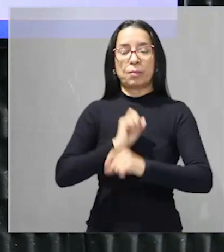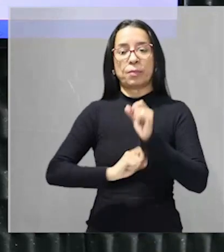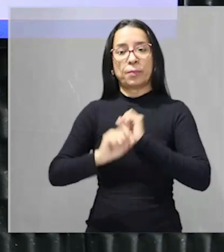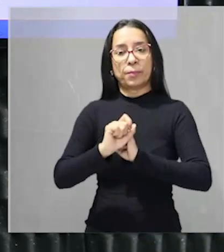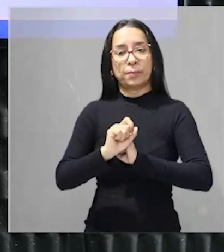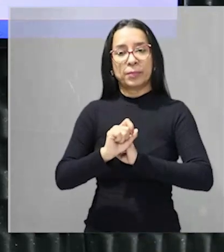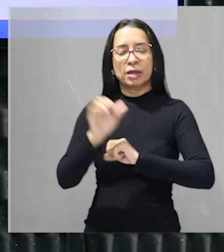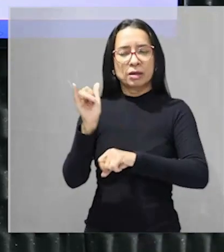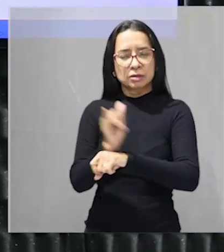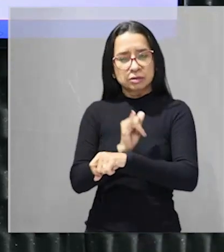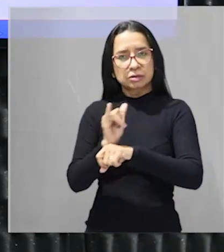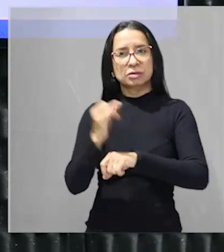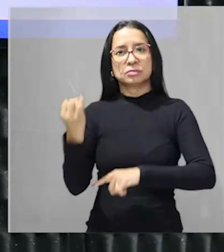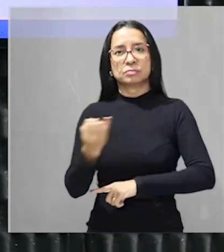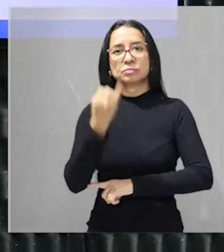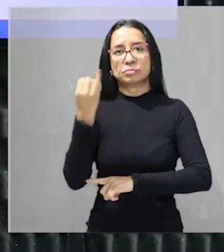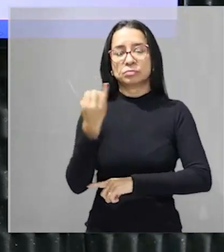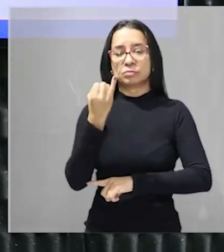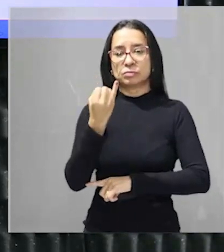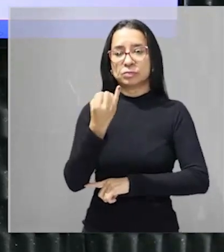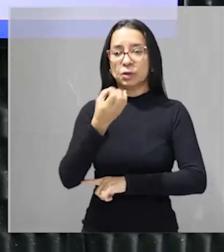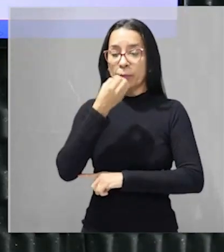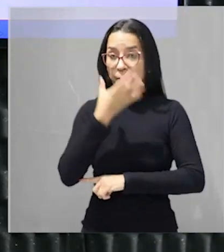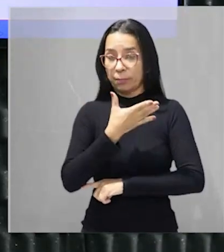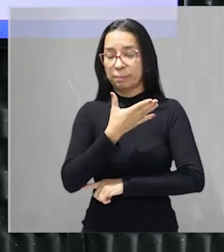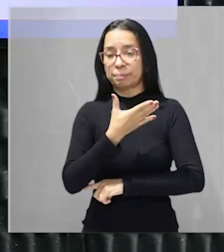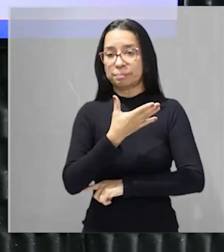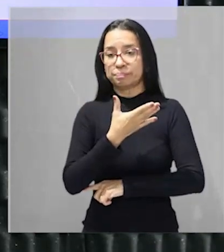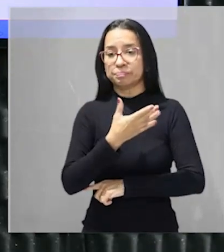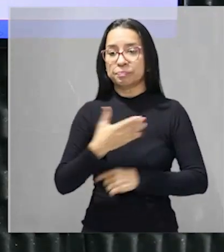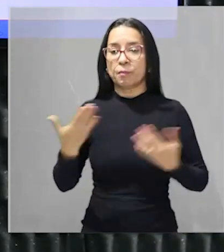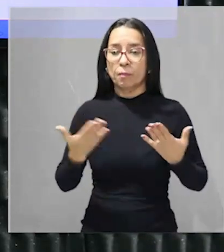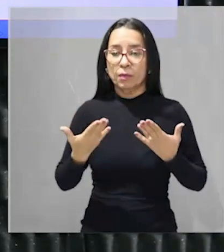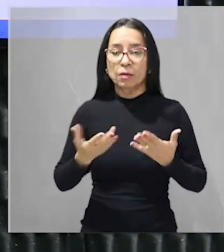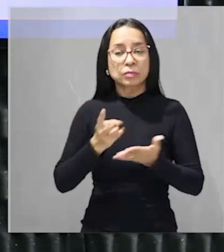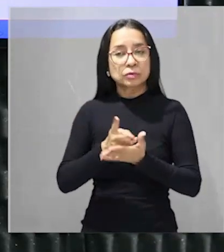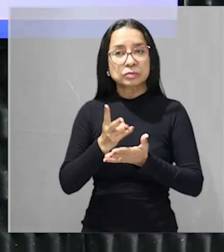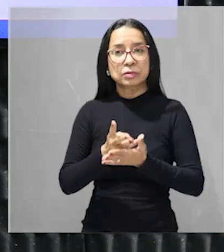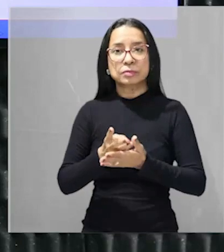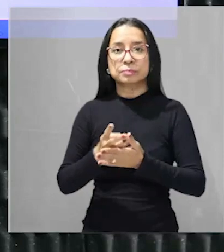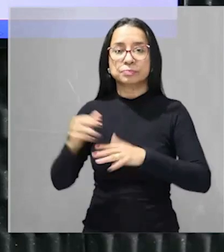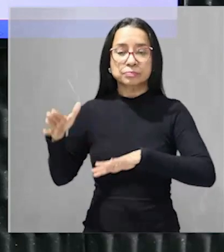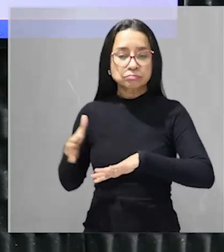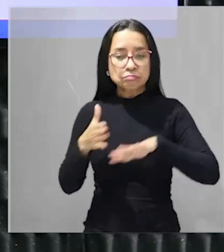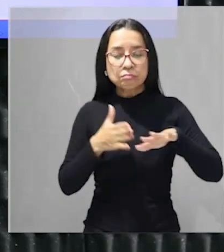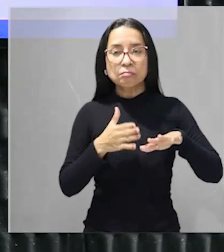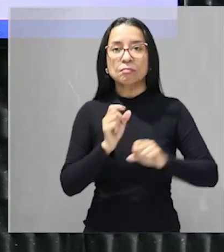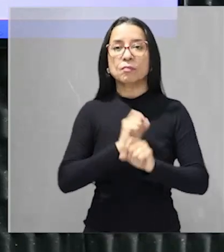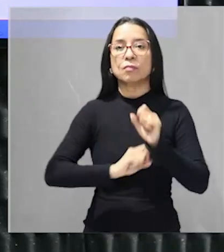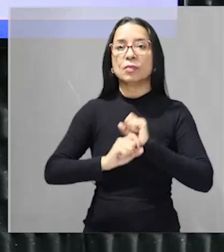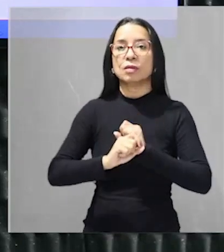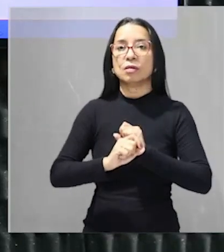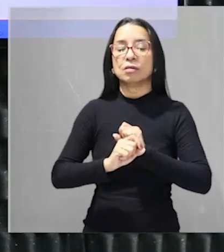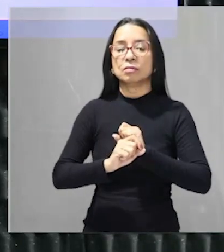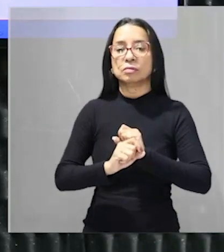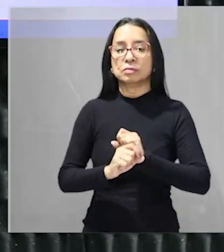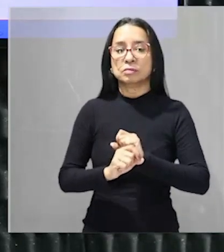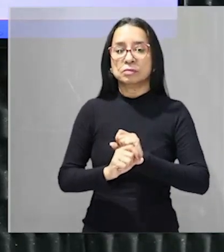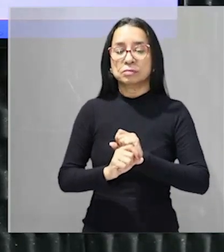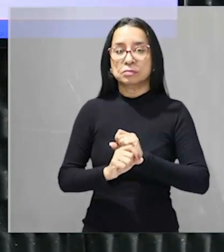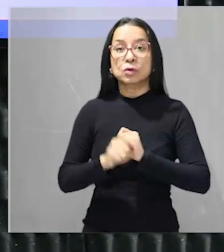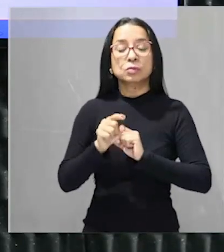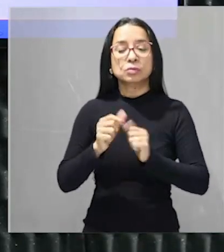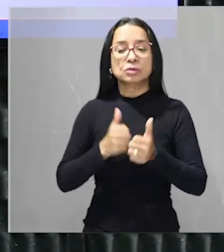estratégia ela é muito importante bacana? então a gente vai continuar com ela então pra gente começar vamos lá não pode faltar tu que já tá